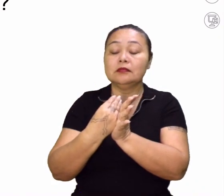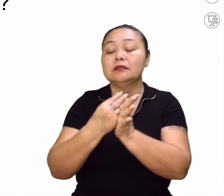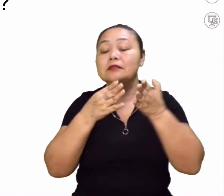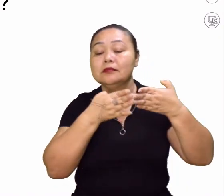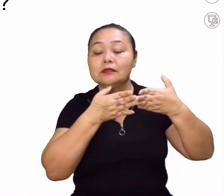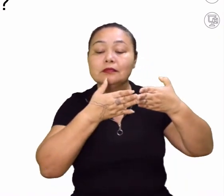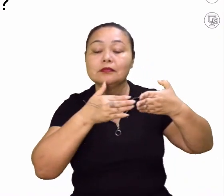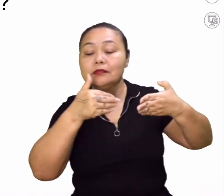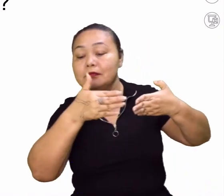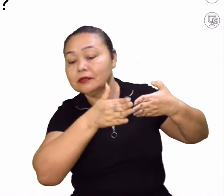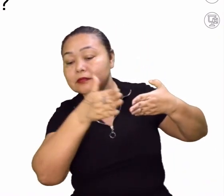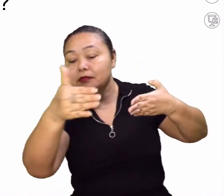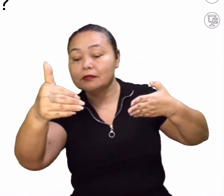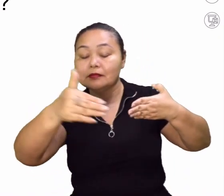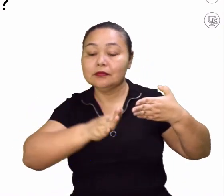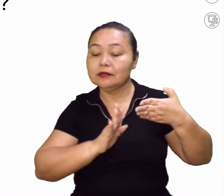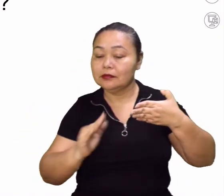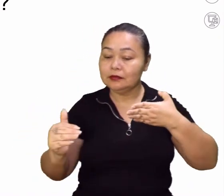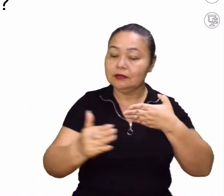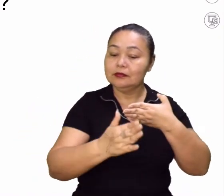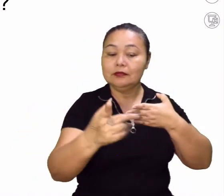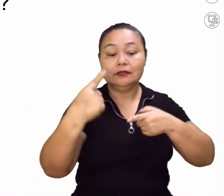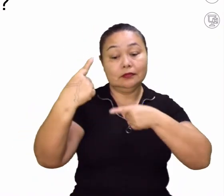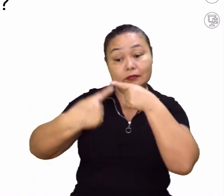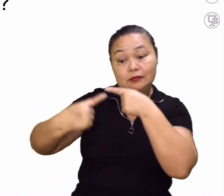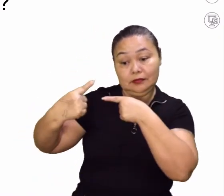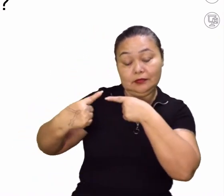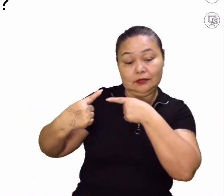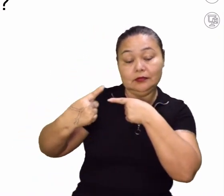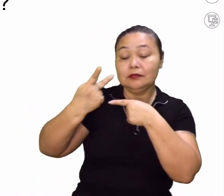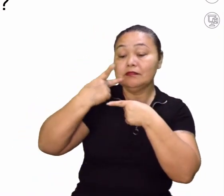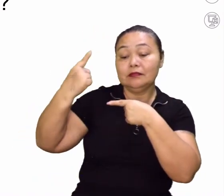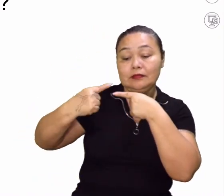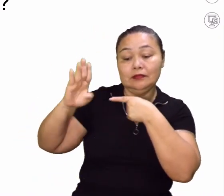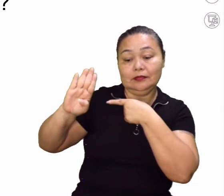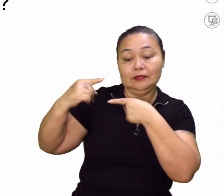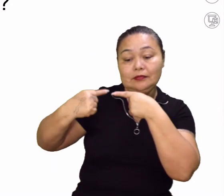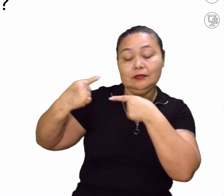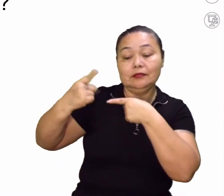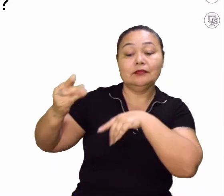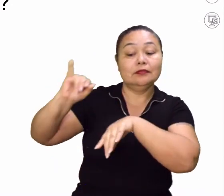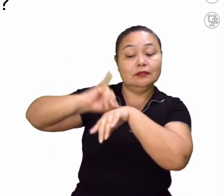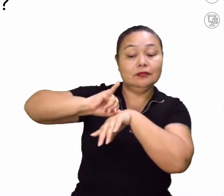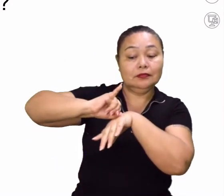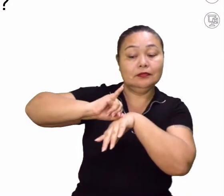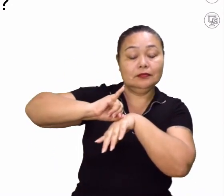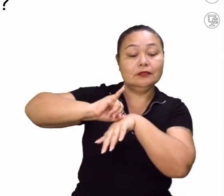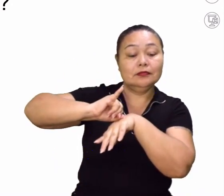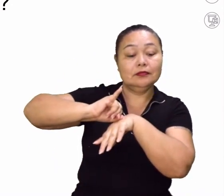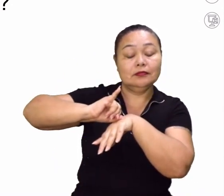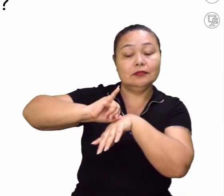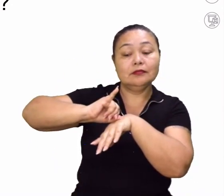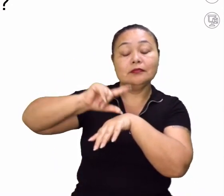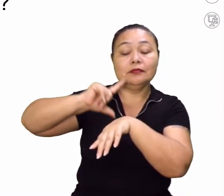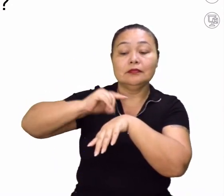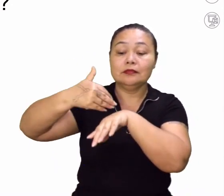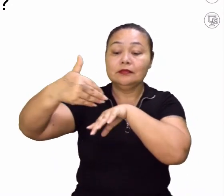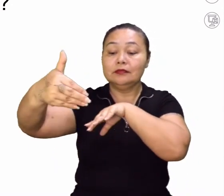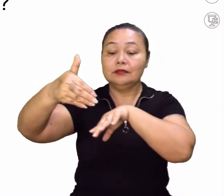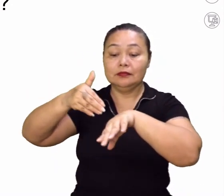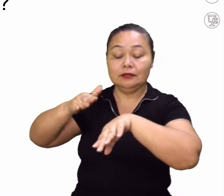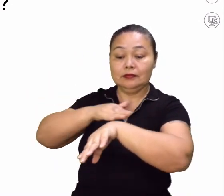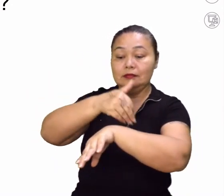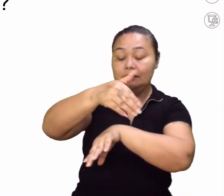navegações, né? Rotas marítimas. Político, quando a gente tem a capital. Isso. Tem as divisões